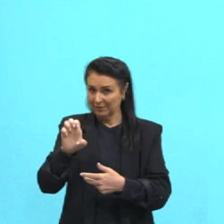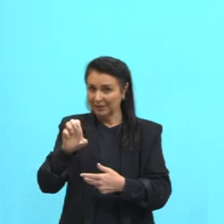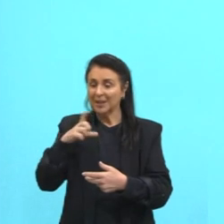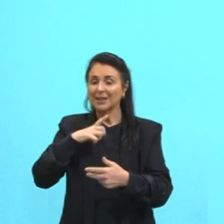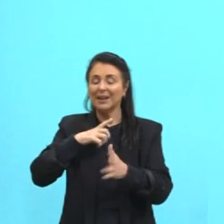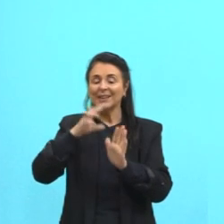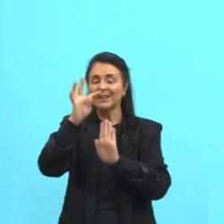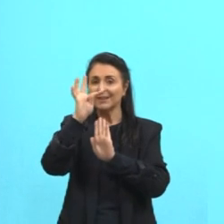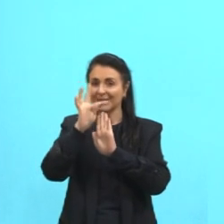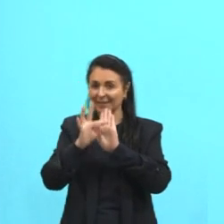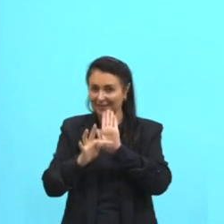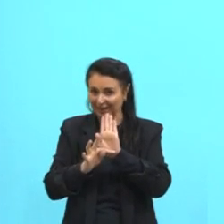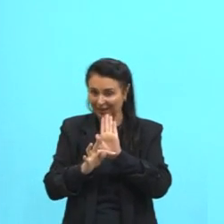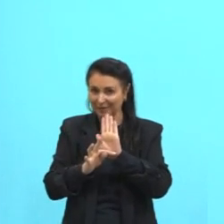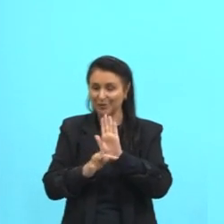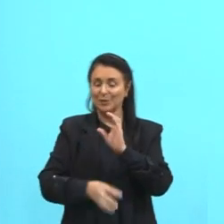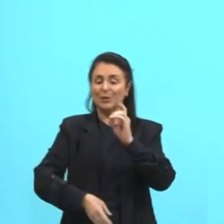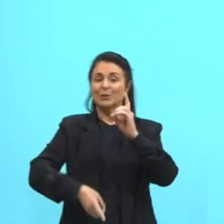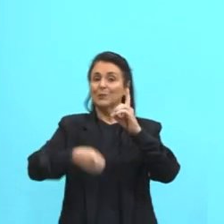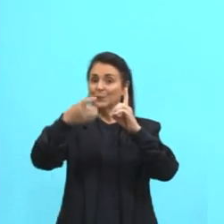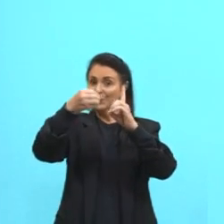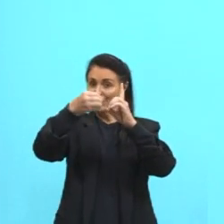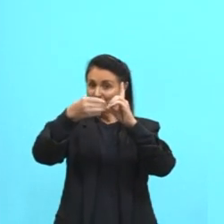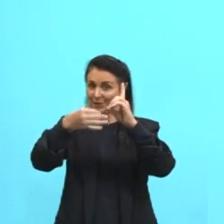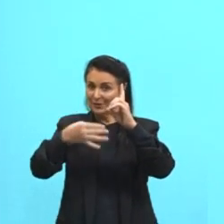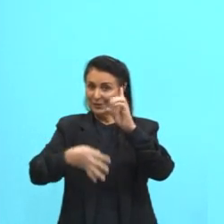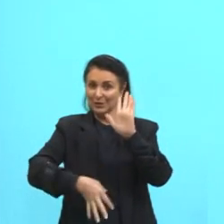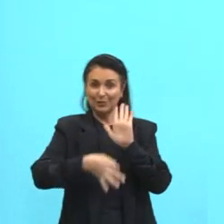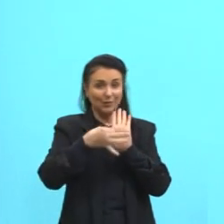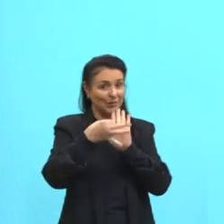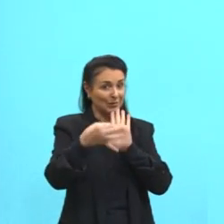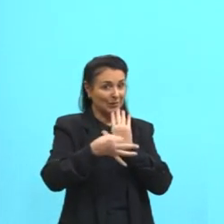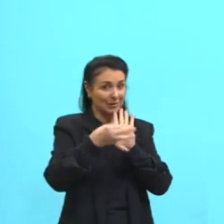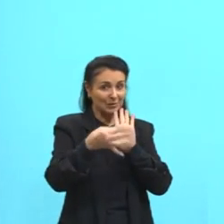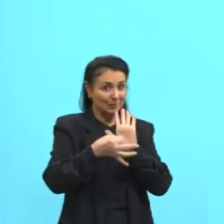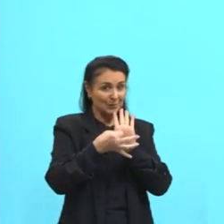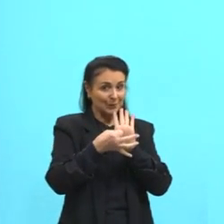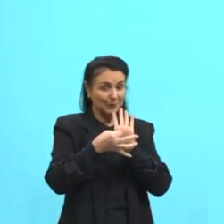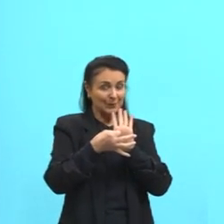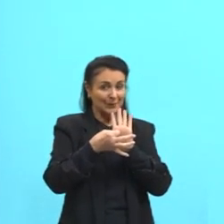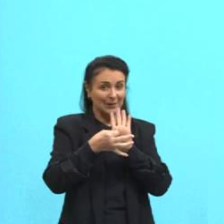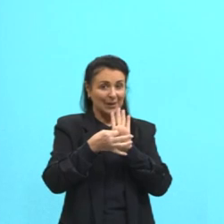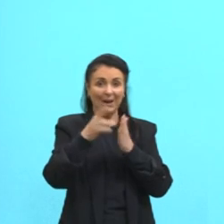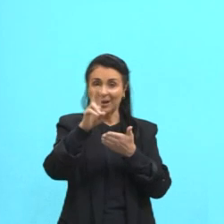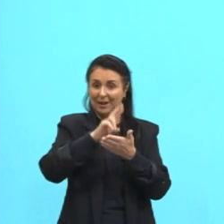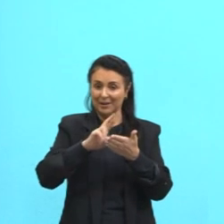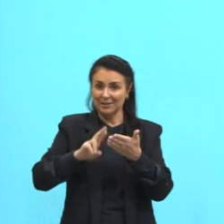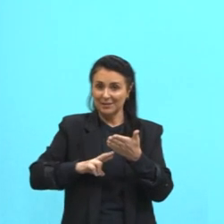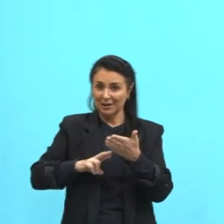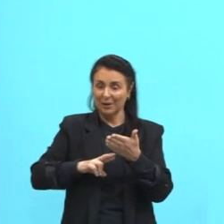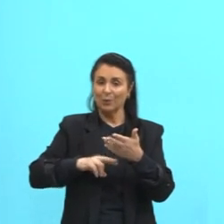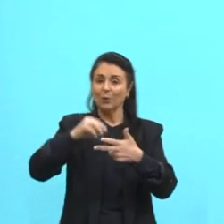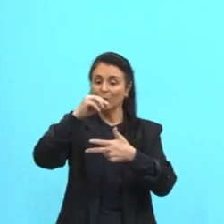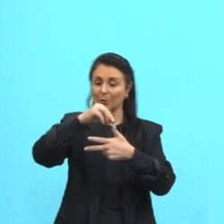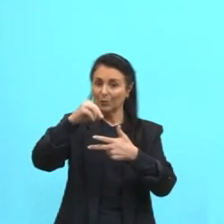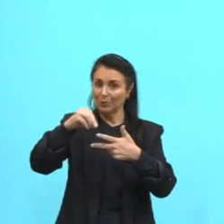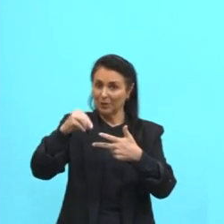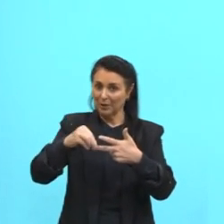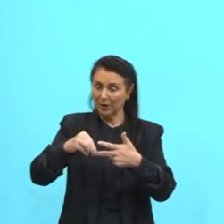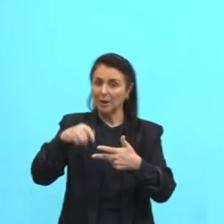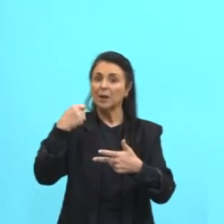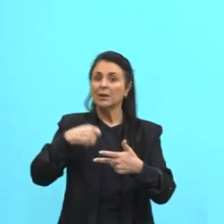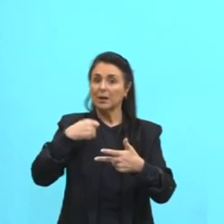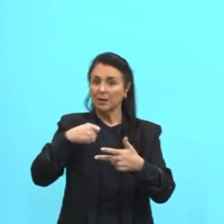textos dissertativo e argumentativo. Ou seja, a redação de vocês do Enem, ela tem que ter uma